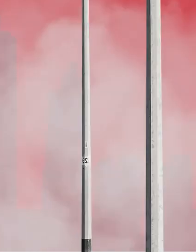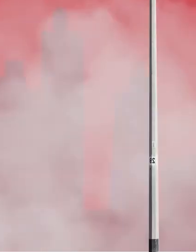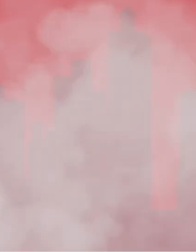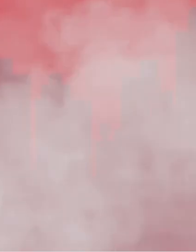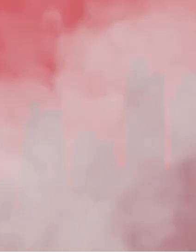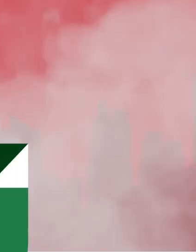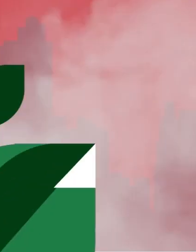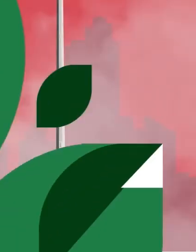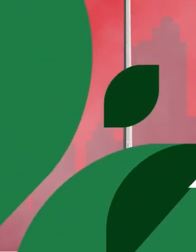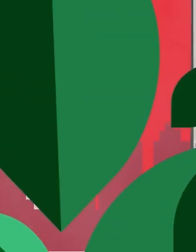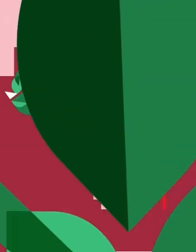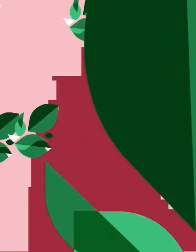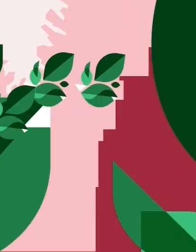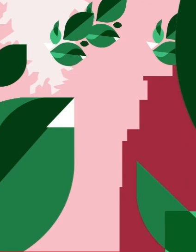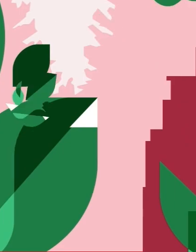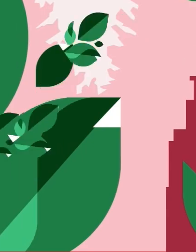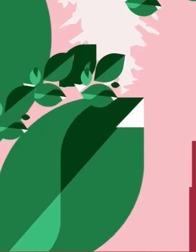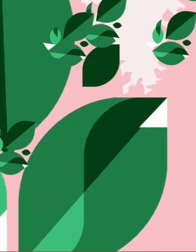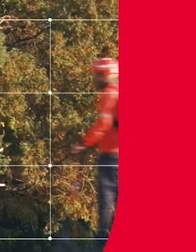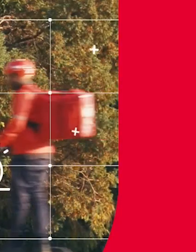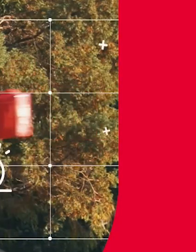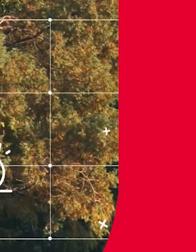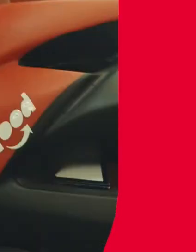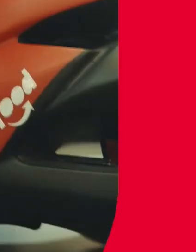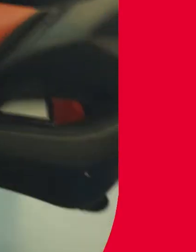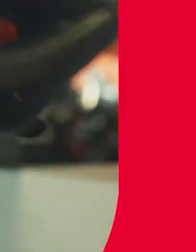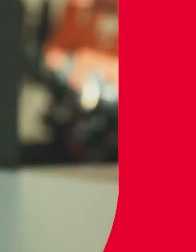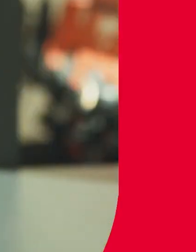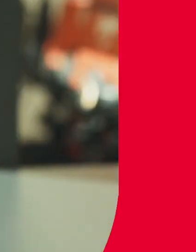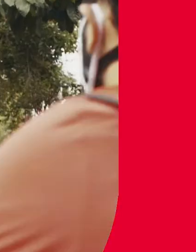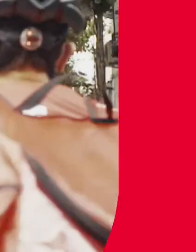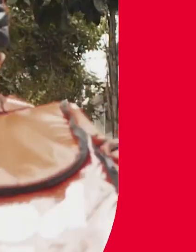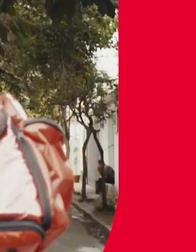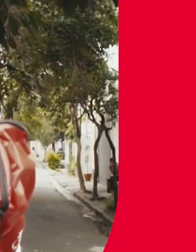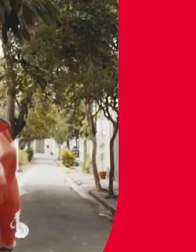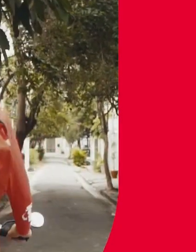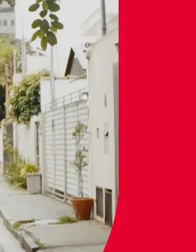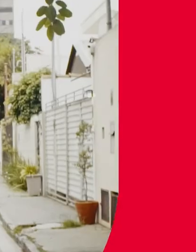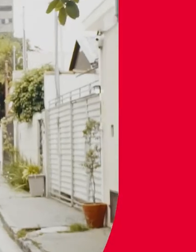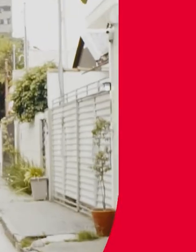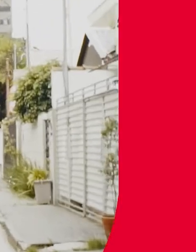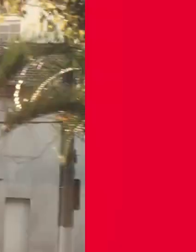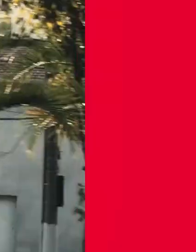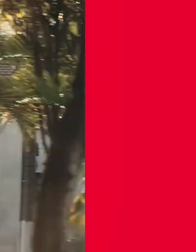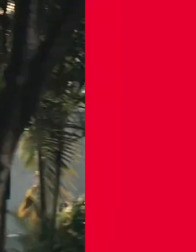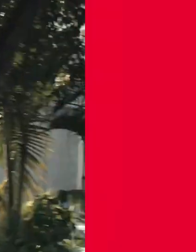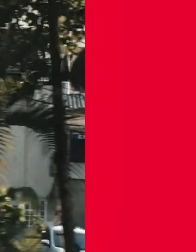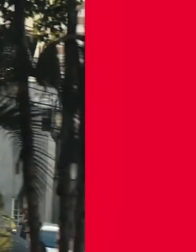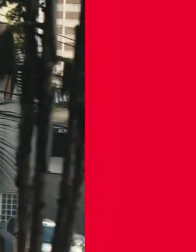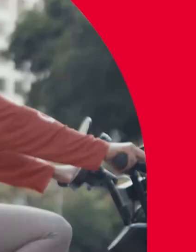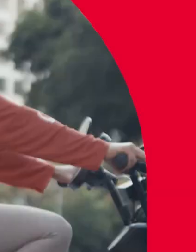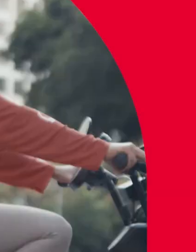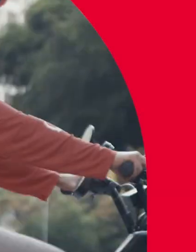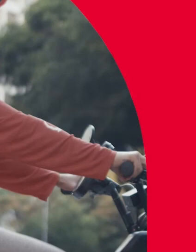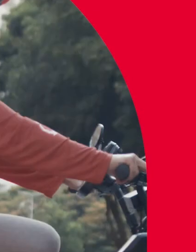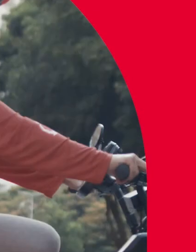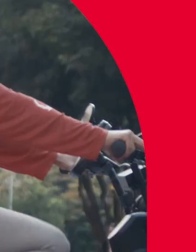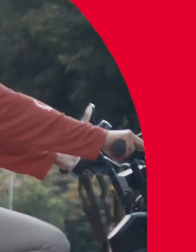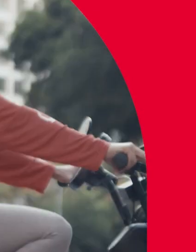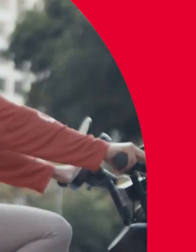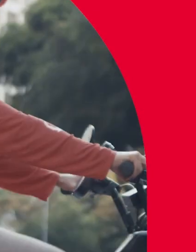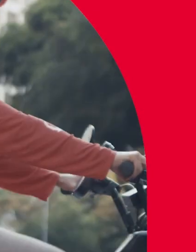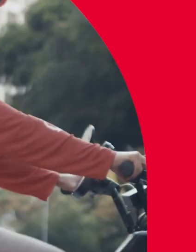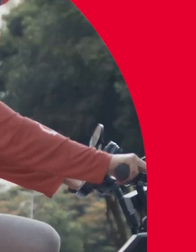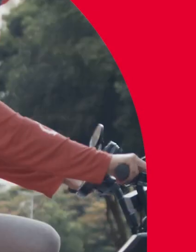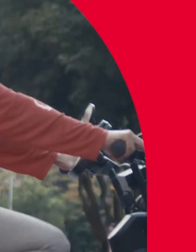bolso do entregador Entregar de moto elétrica patinete ou bicicleta Serão 100 mil veículos limpos até 2025 Metade de todas